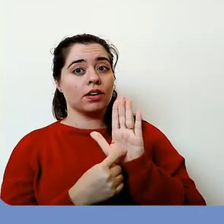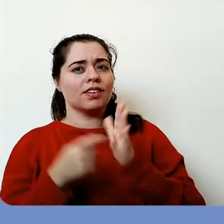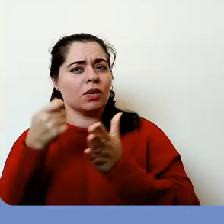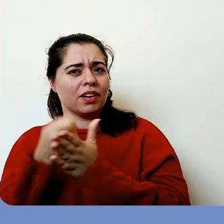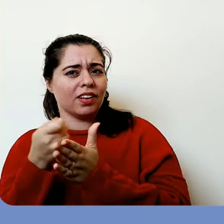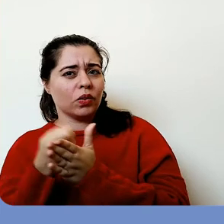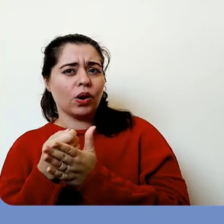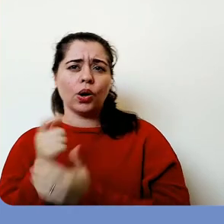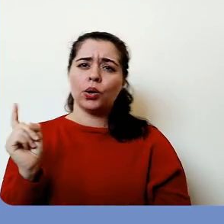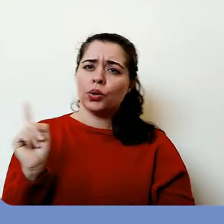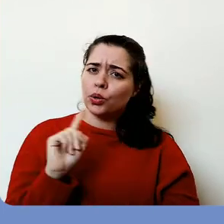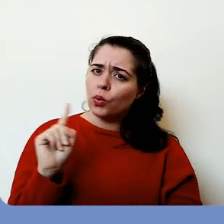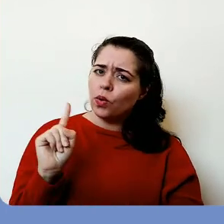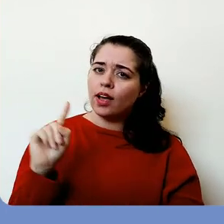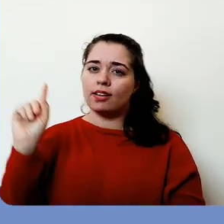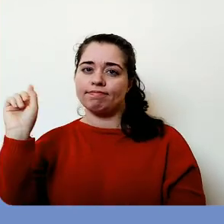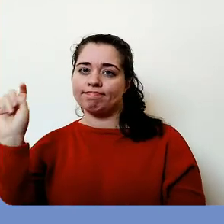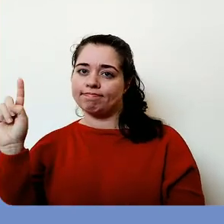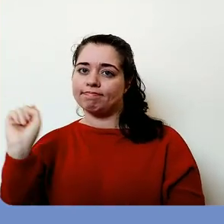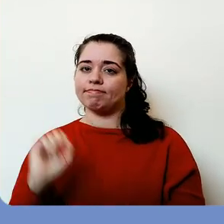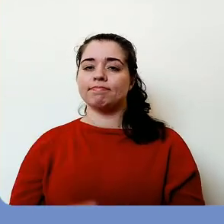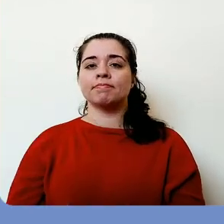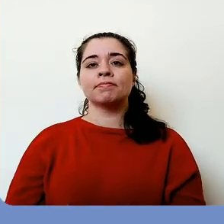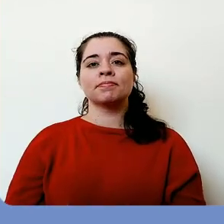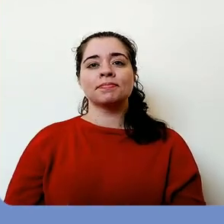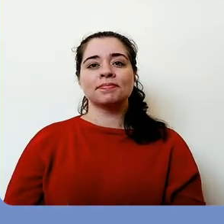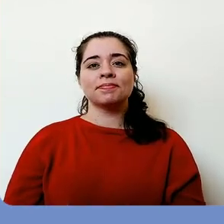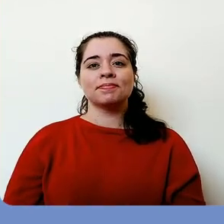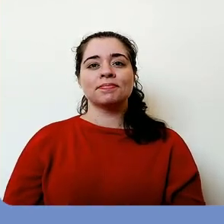Indique se esse é um campo obrigatório ou não.